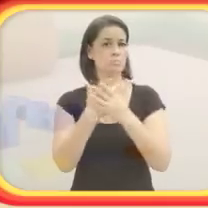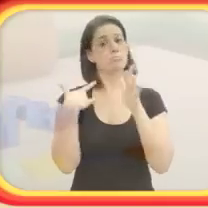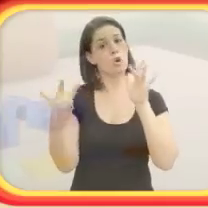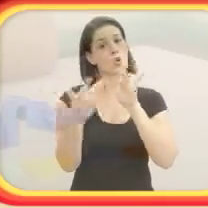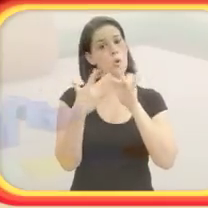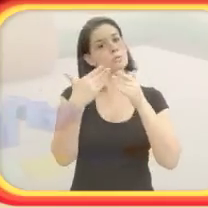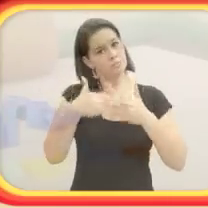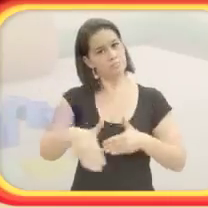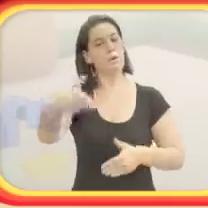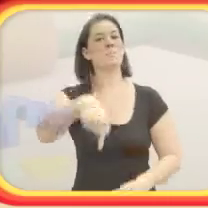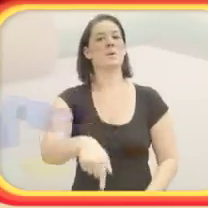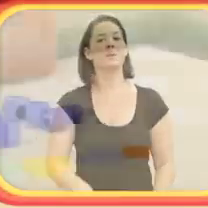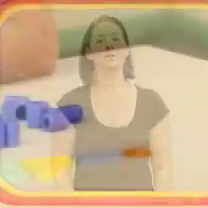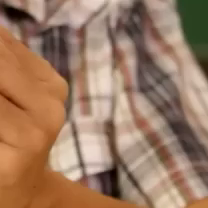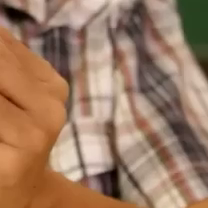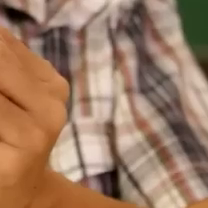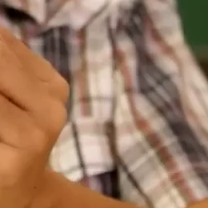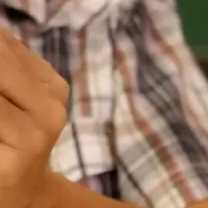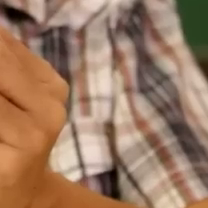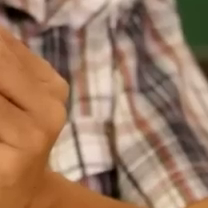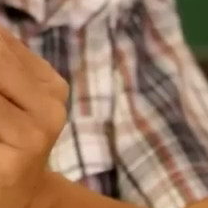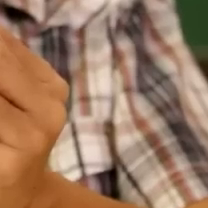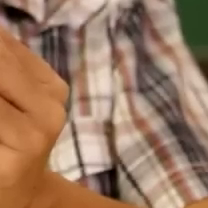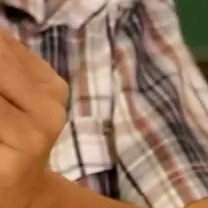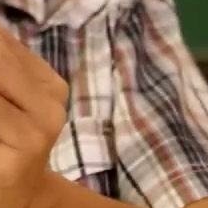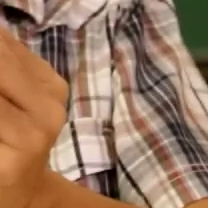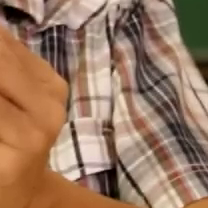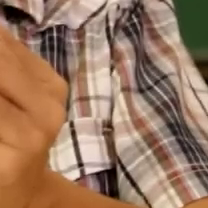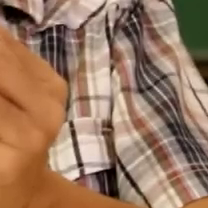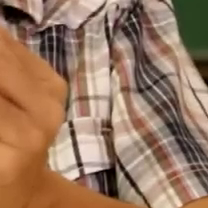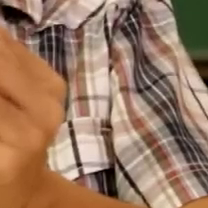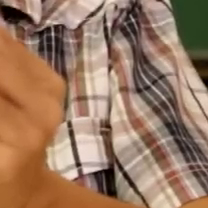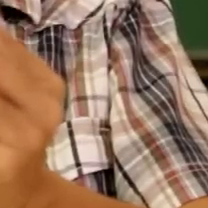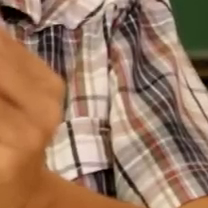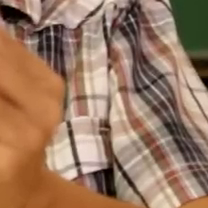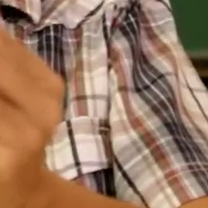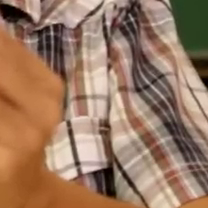e por aí vai. Sentado à mesa, Léo olha para o livro Matemática e Síndrome de Down.